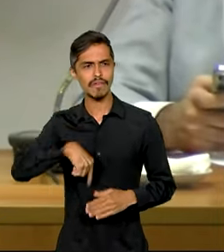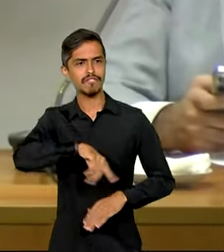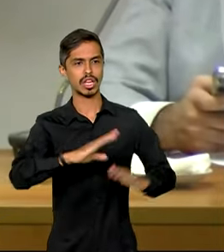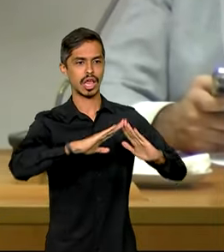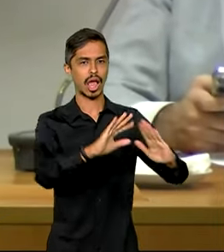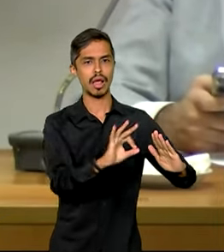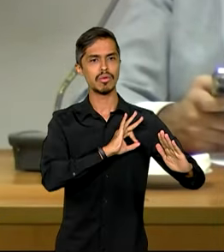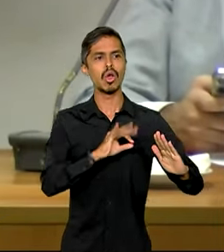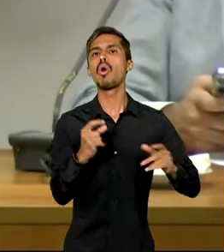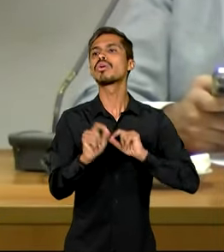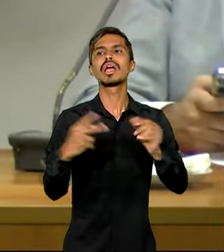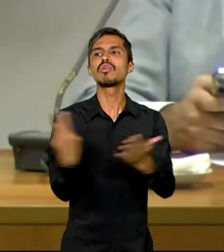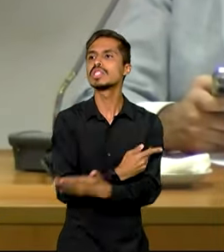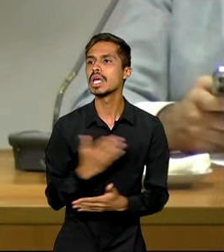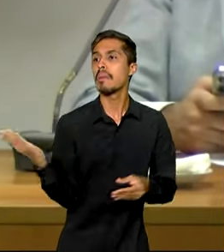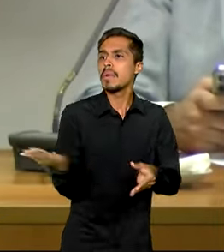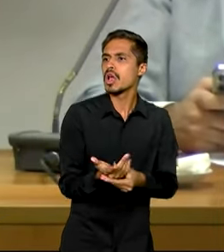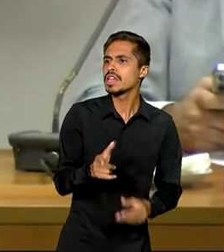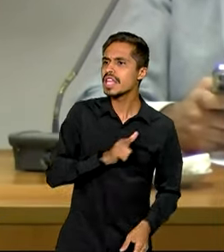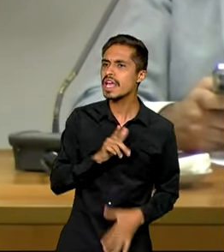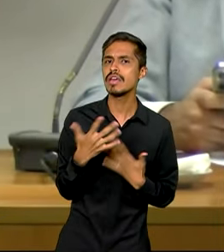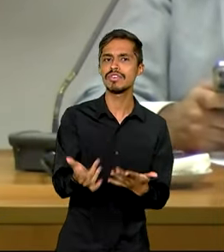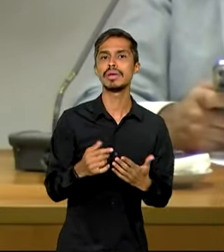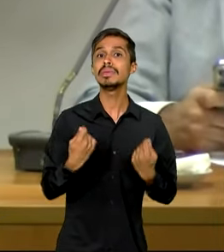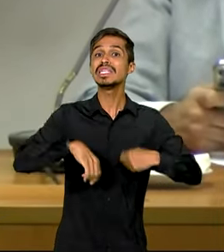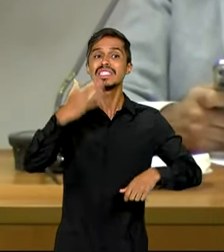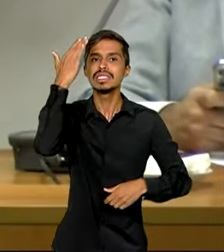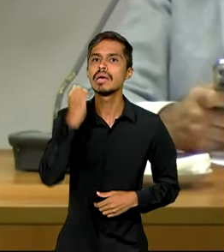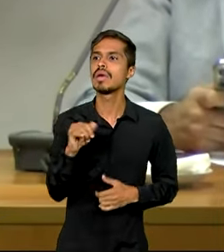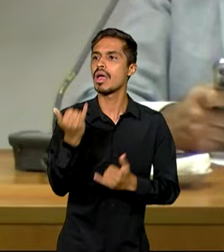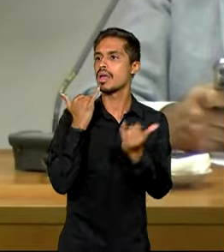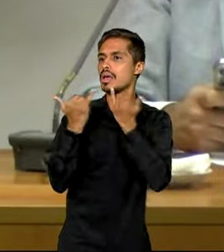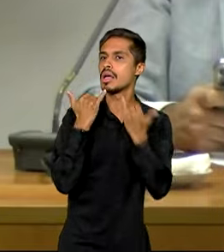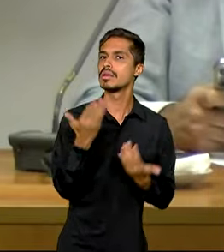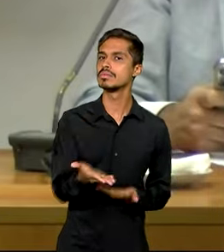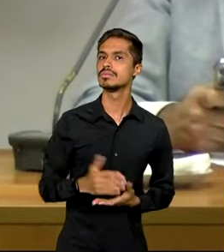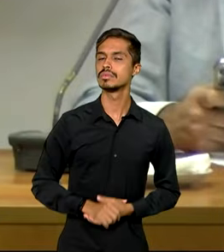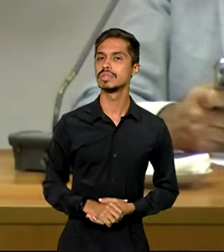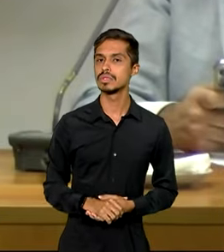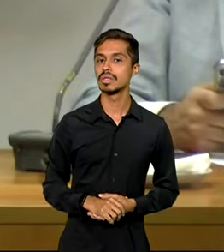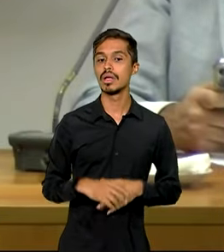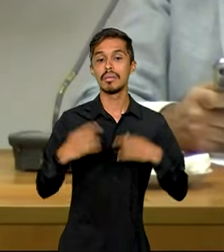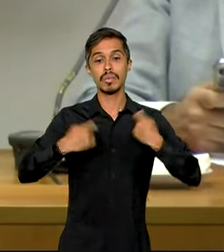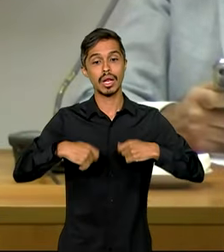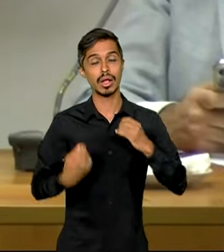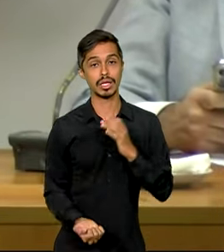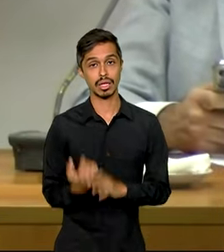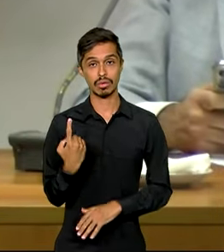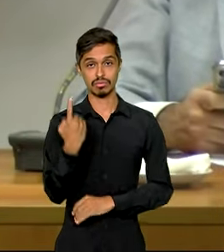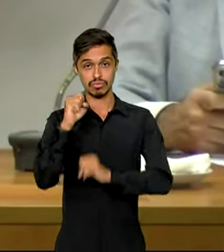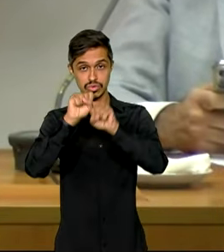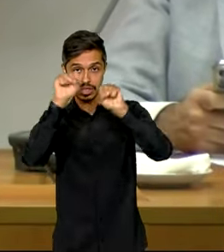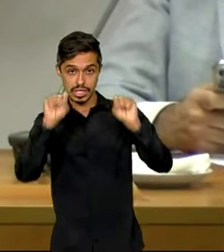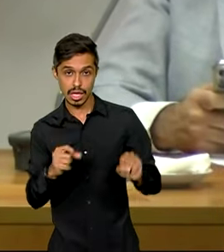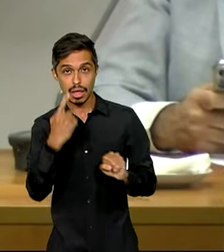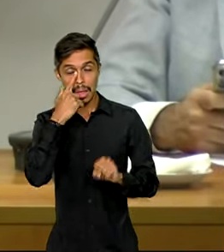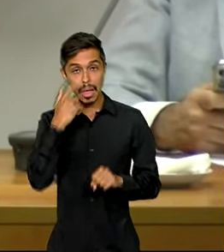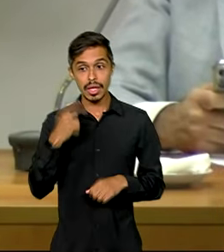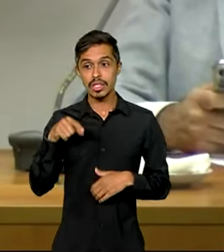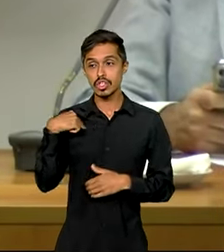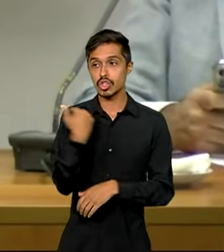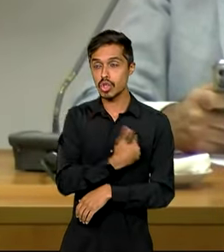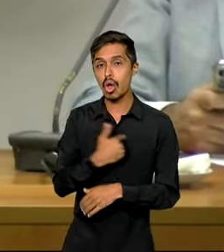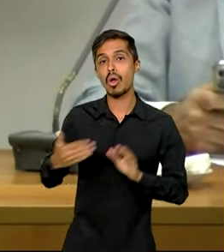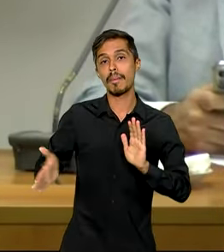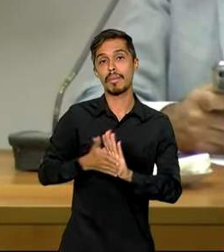Virou processo? O aconteceu? Teve sentença no final? Temos que saber. Então, nós temos que criar um sistema, e é isso que está